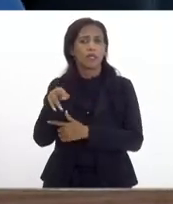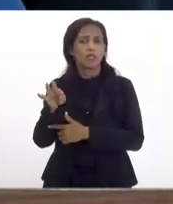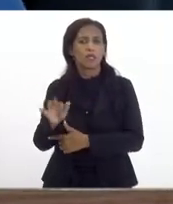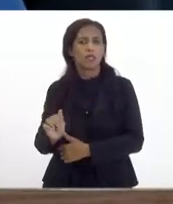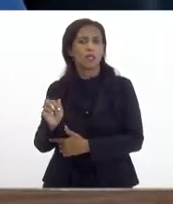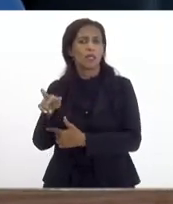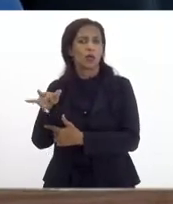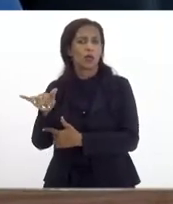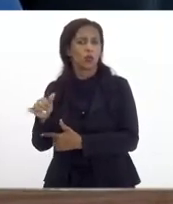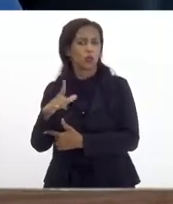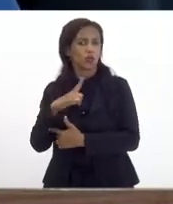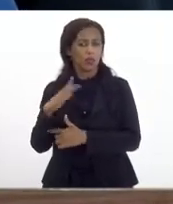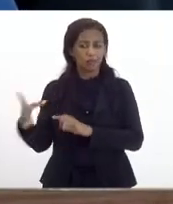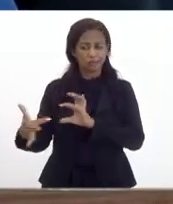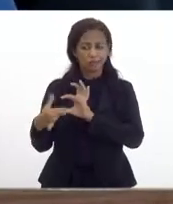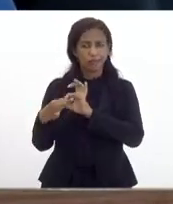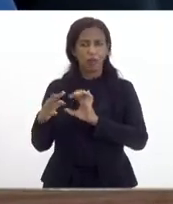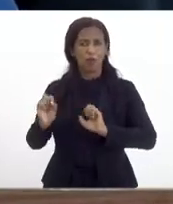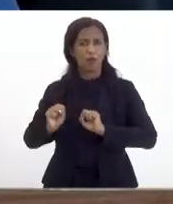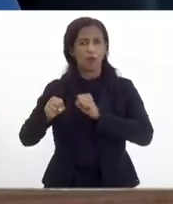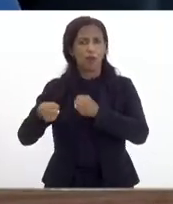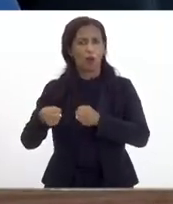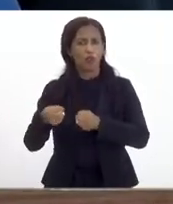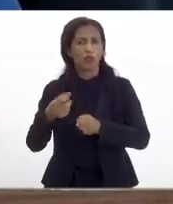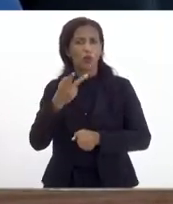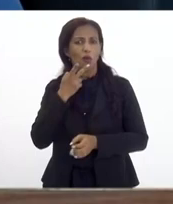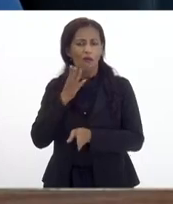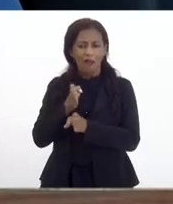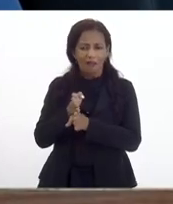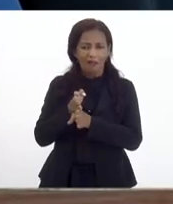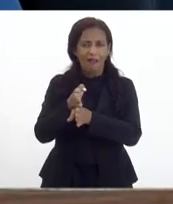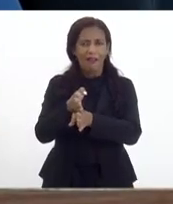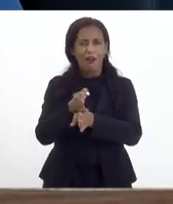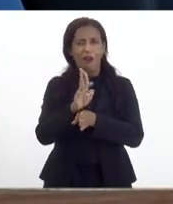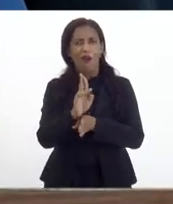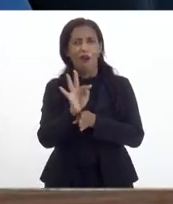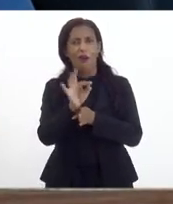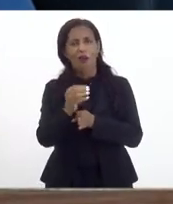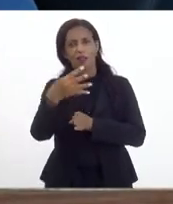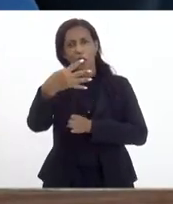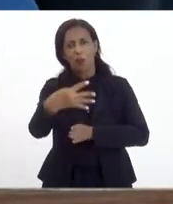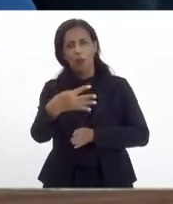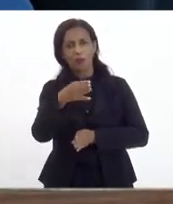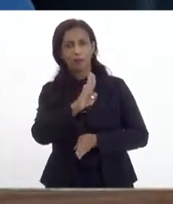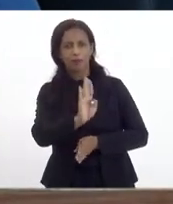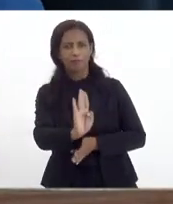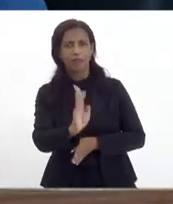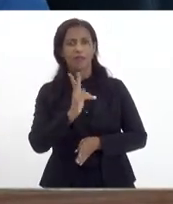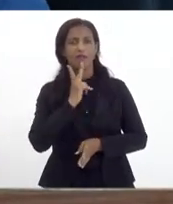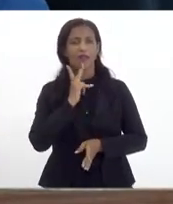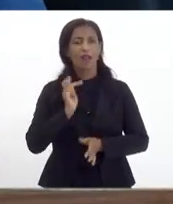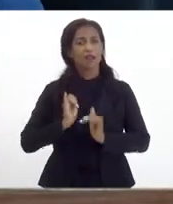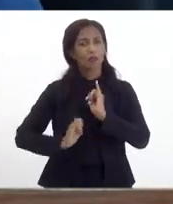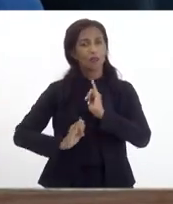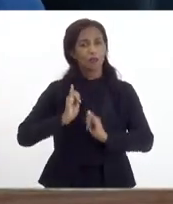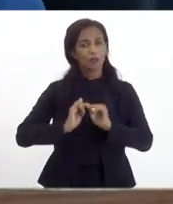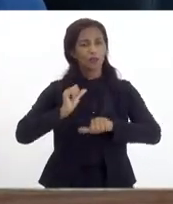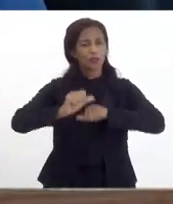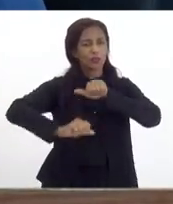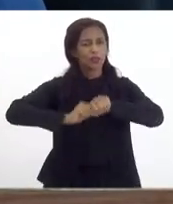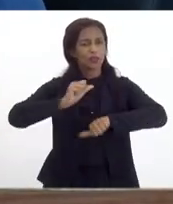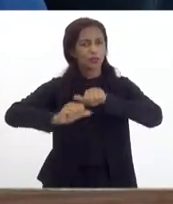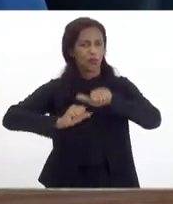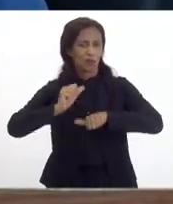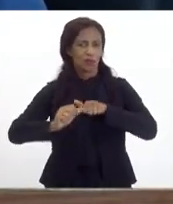então quando a gente fala da rota 4B a gente fala da possibilidade de ter uma indústria de transformação não só do setor de